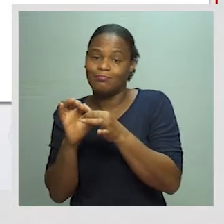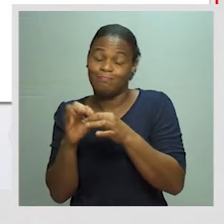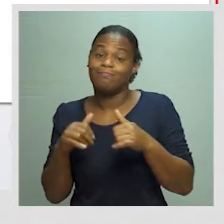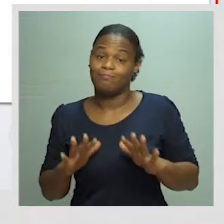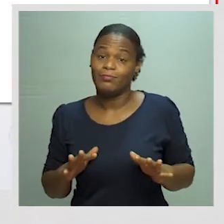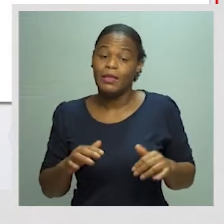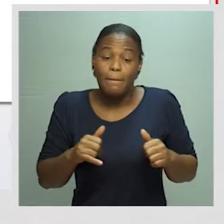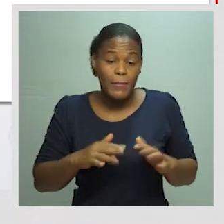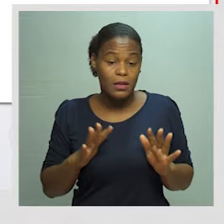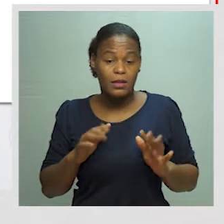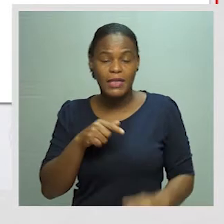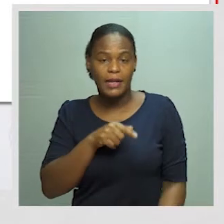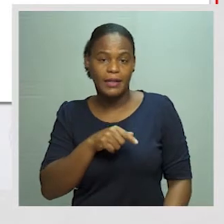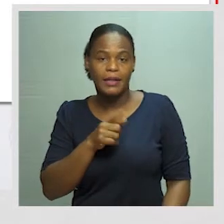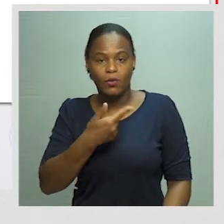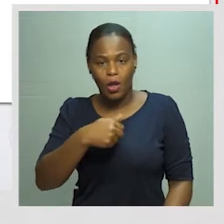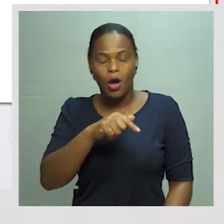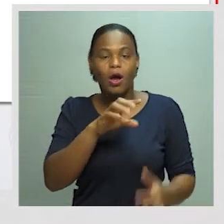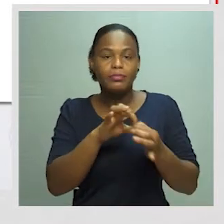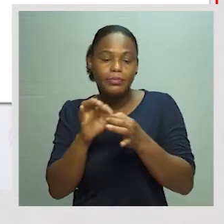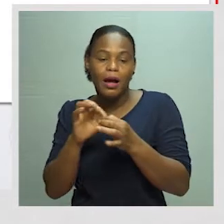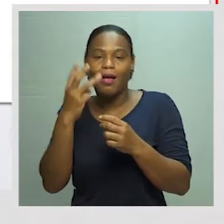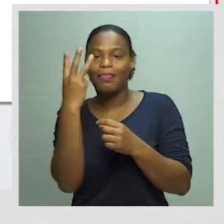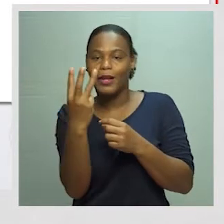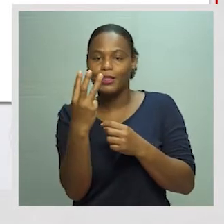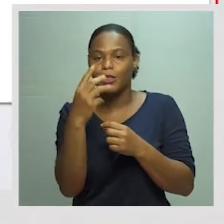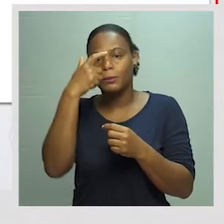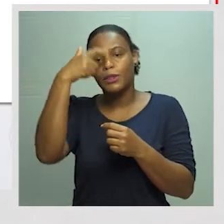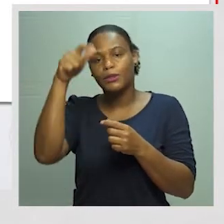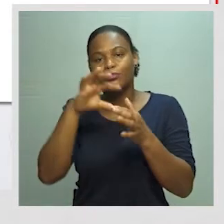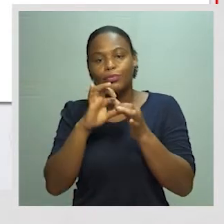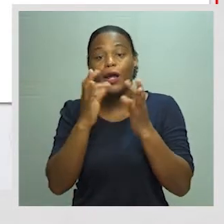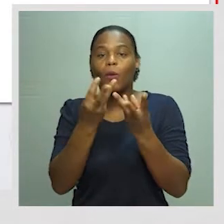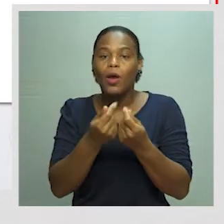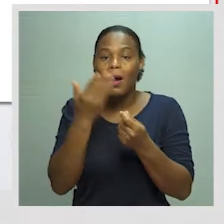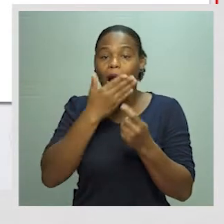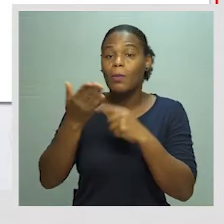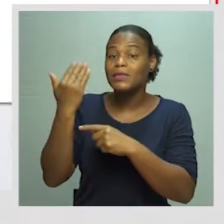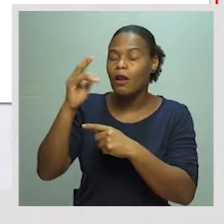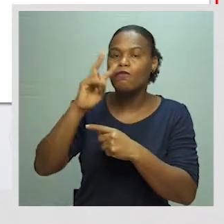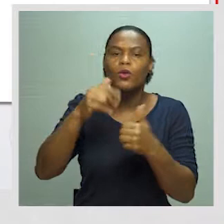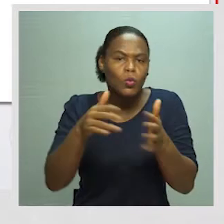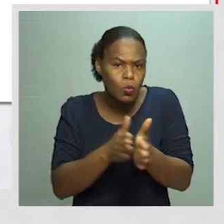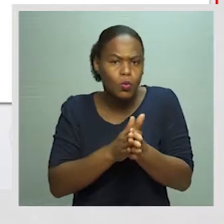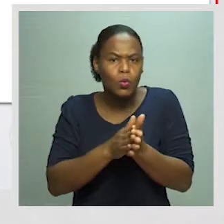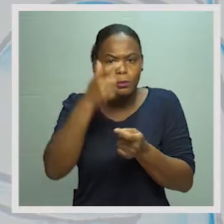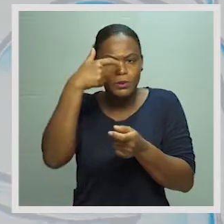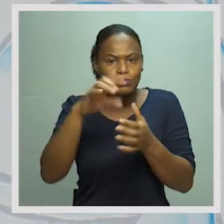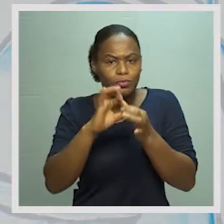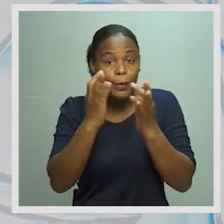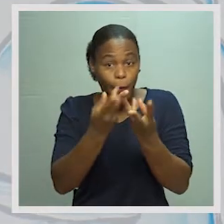só que, aqui nós temos um circuito com três agentes econômicos. Na hora passada, nós vimos todos os agentes econômicos.